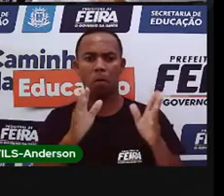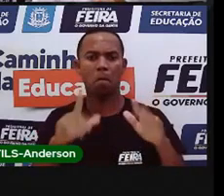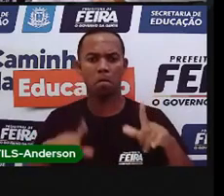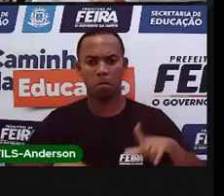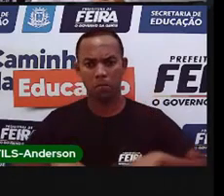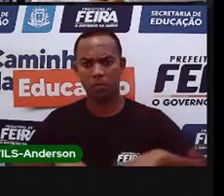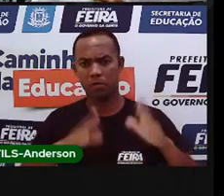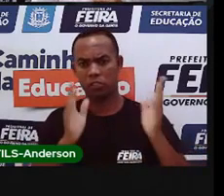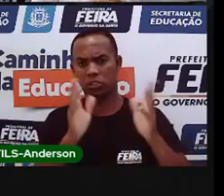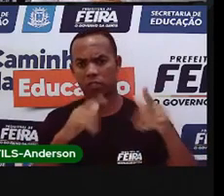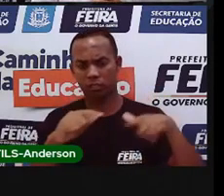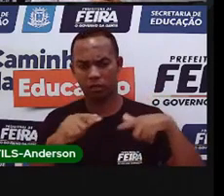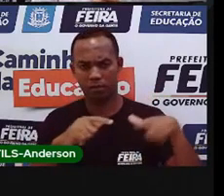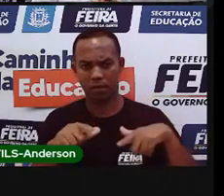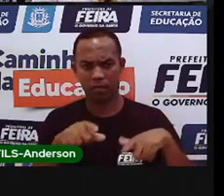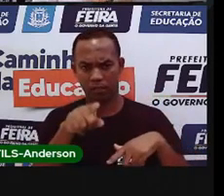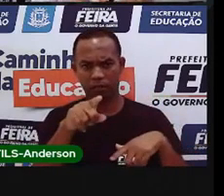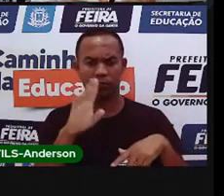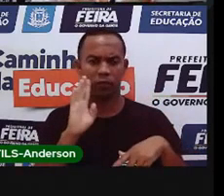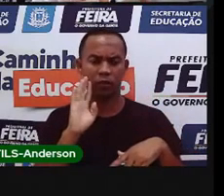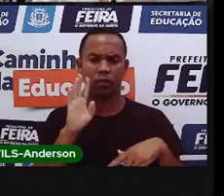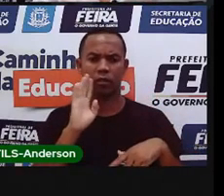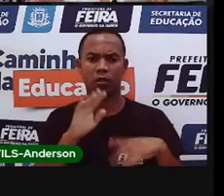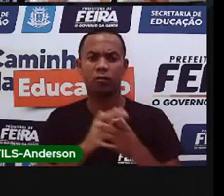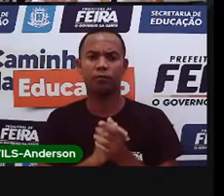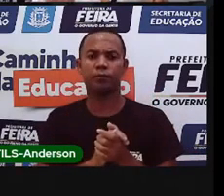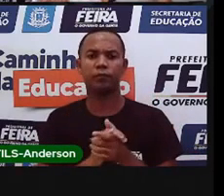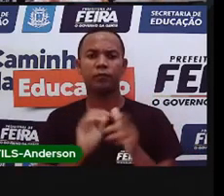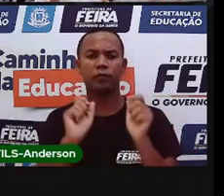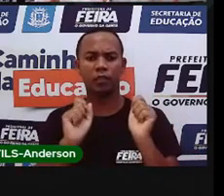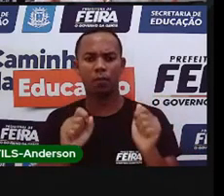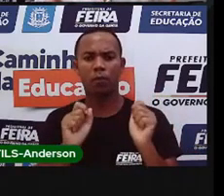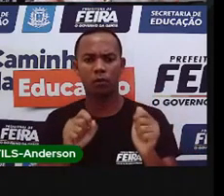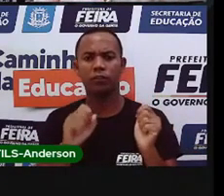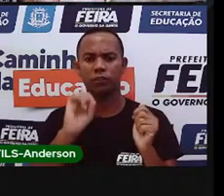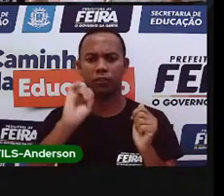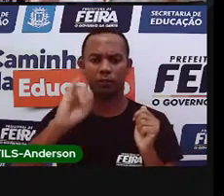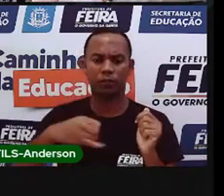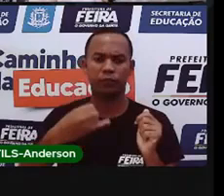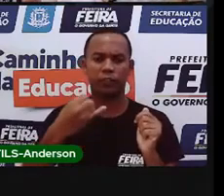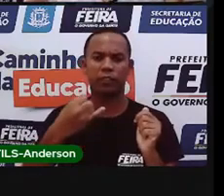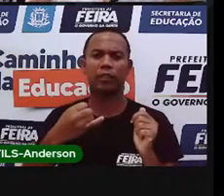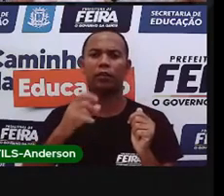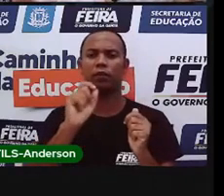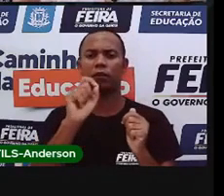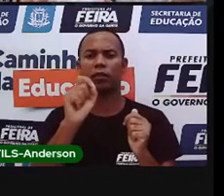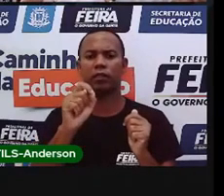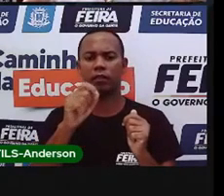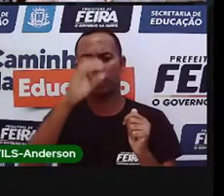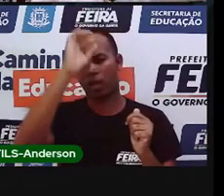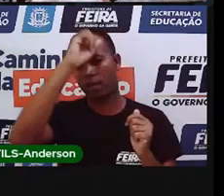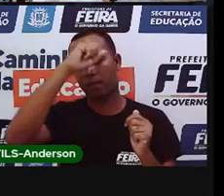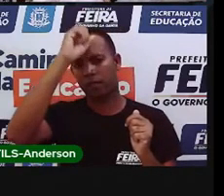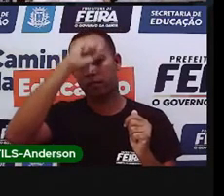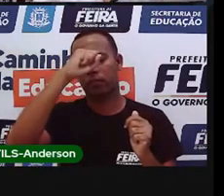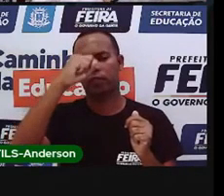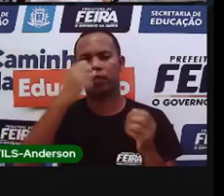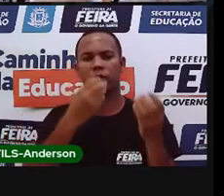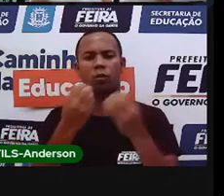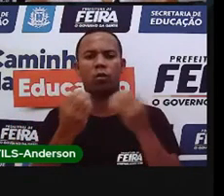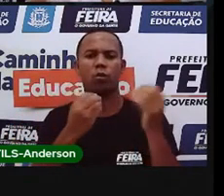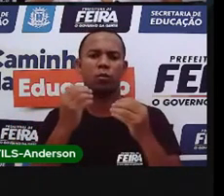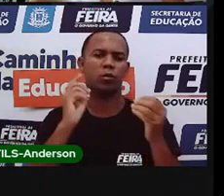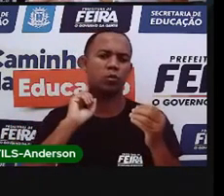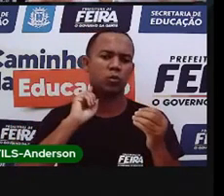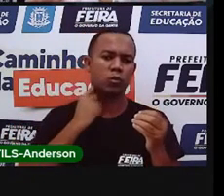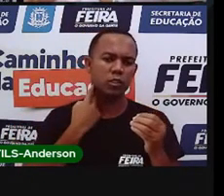trabalhar aí. Olha que bacana. E aí você pode o quê? Aproveitar. Aproveitar para aprender um pouco mais sobre o lixo